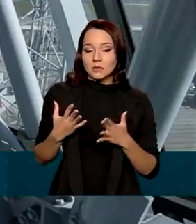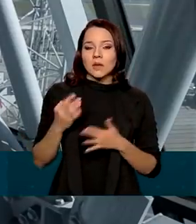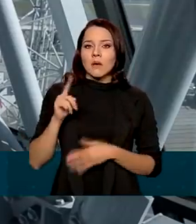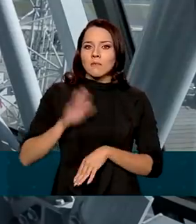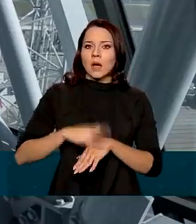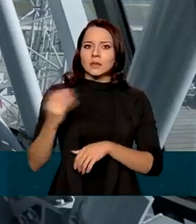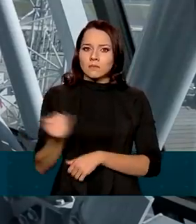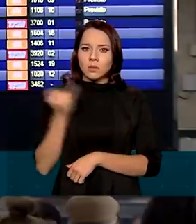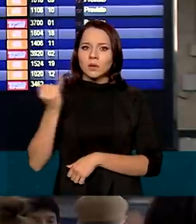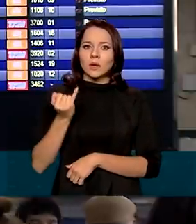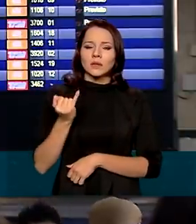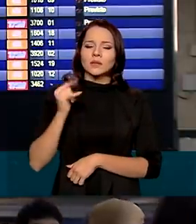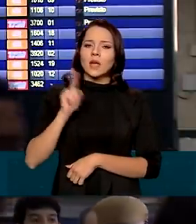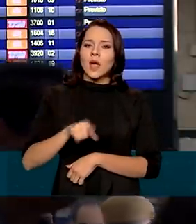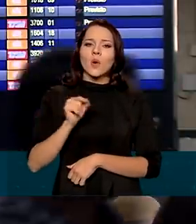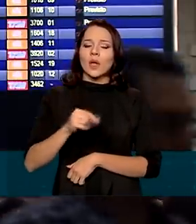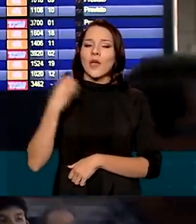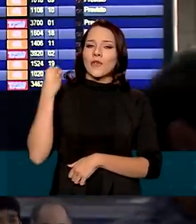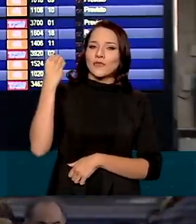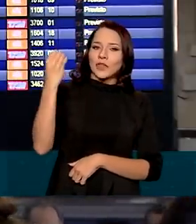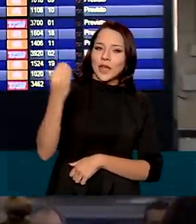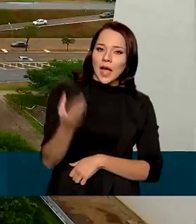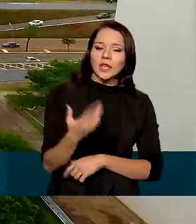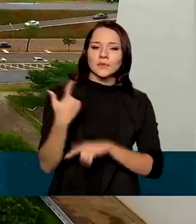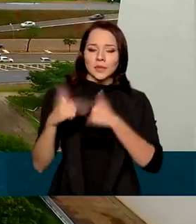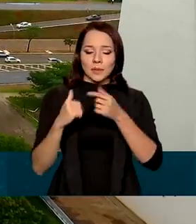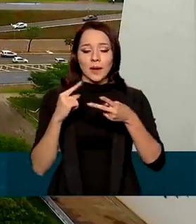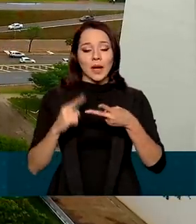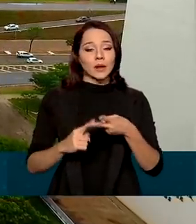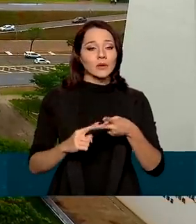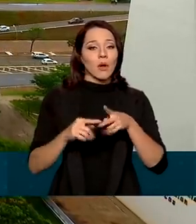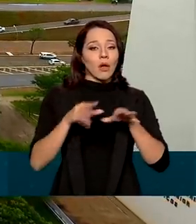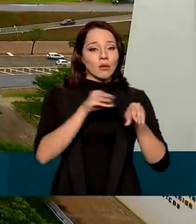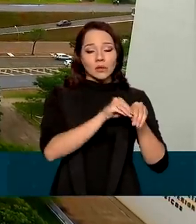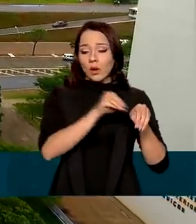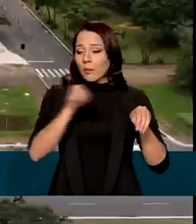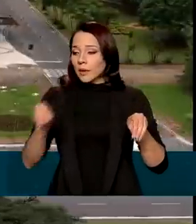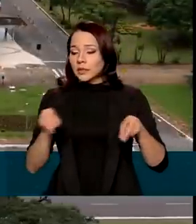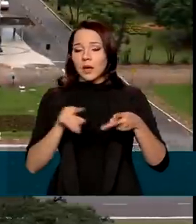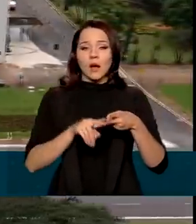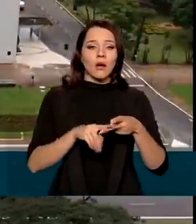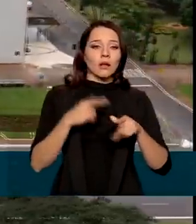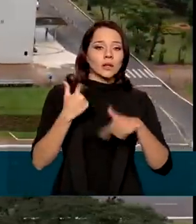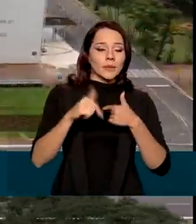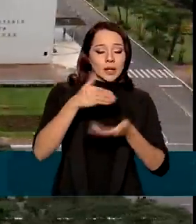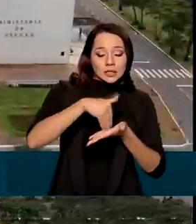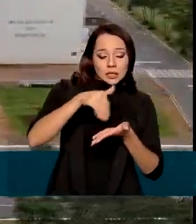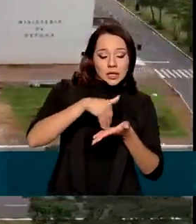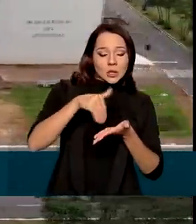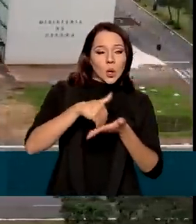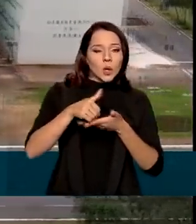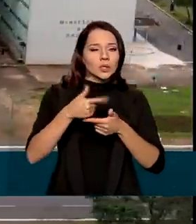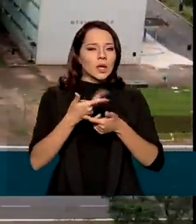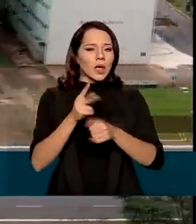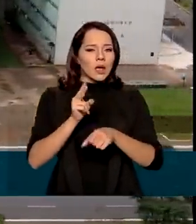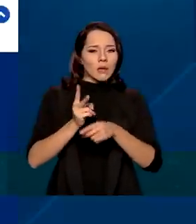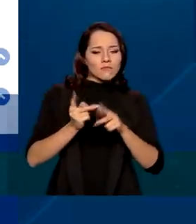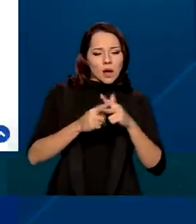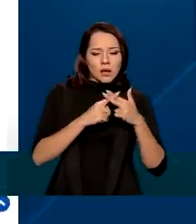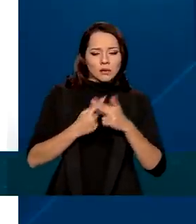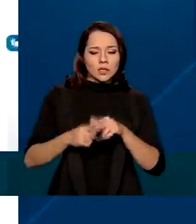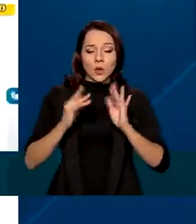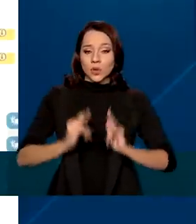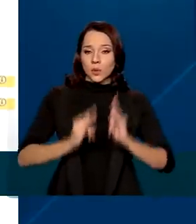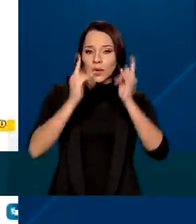significativos envolve viagens a trabalho, locomoção, serviços de escritório e manutenção predial.